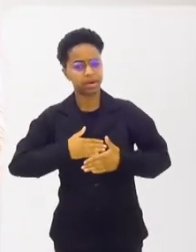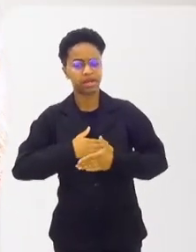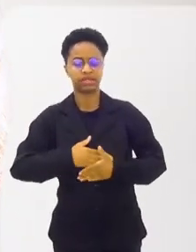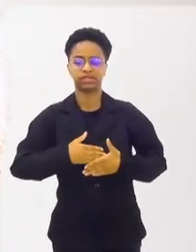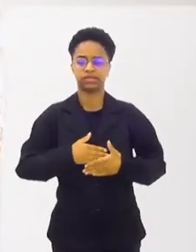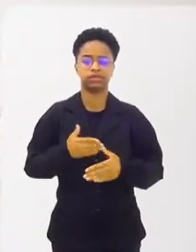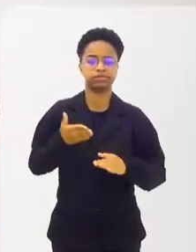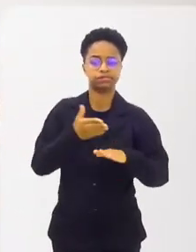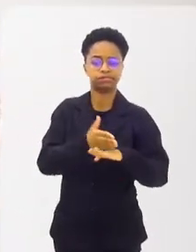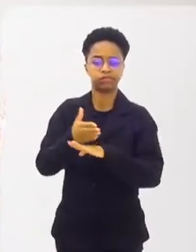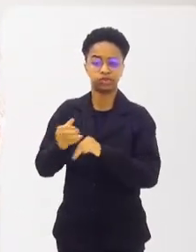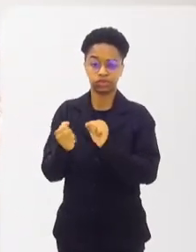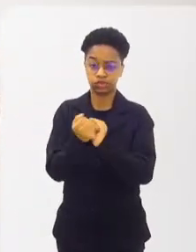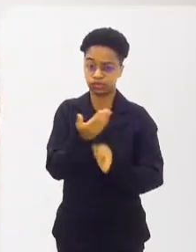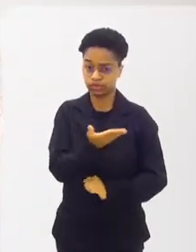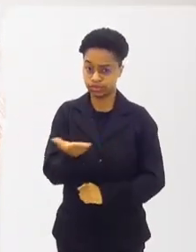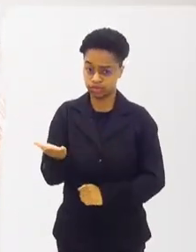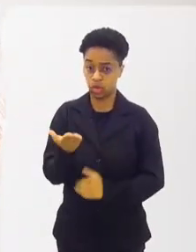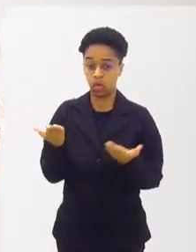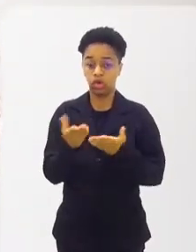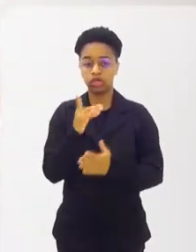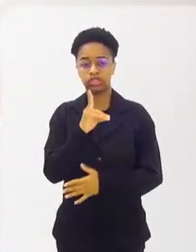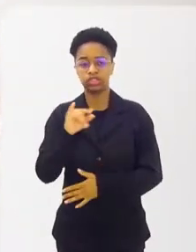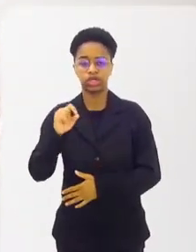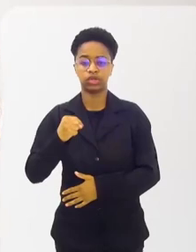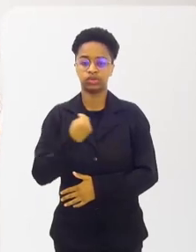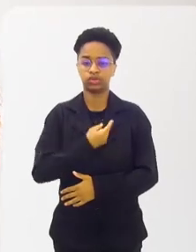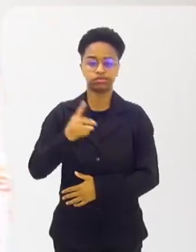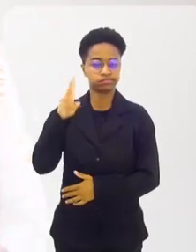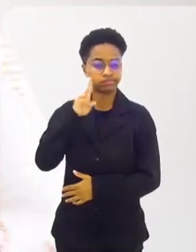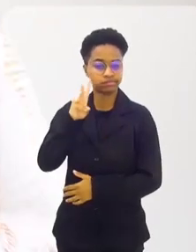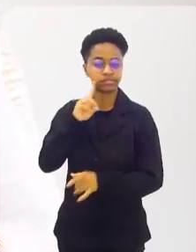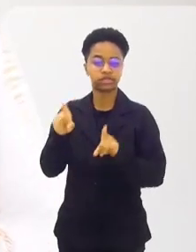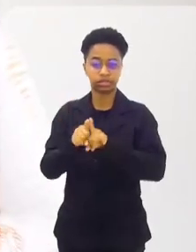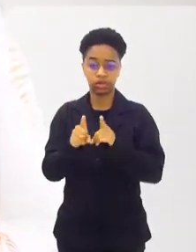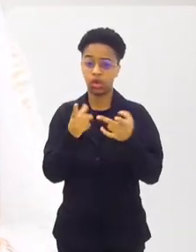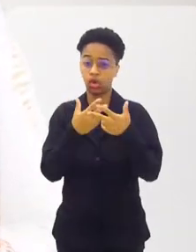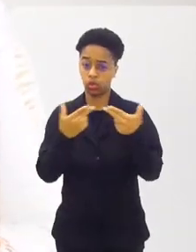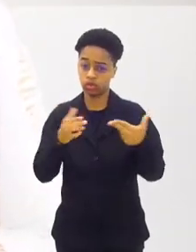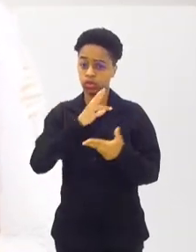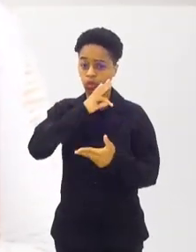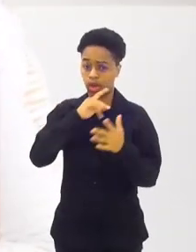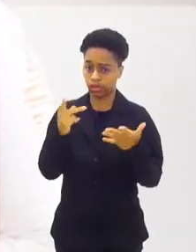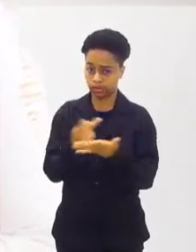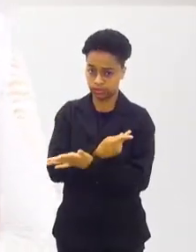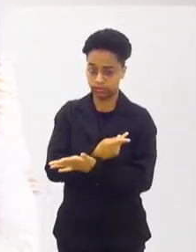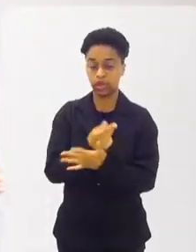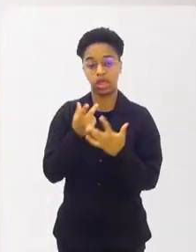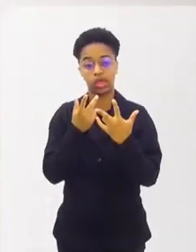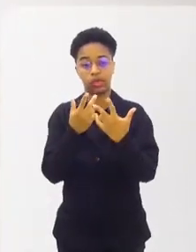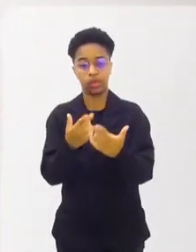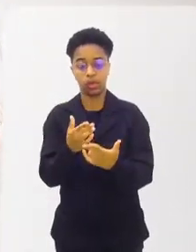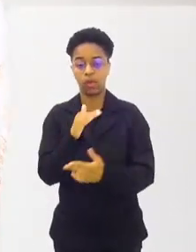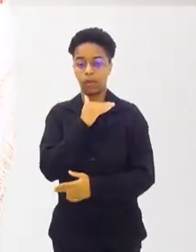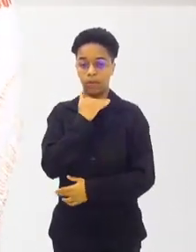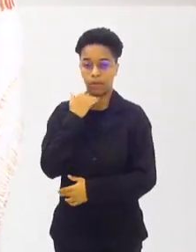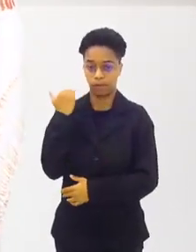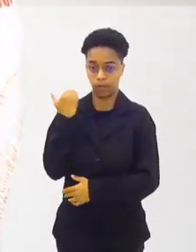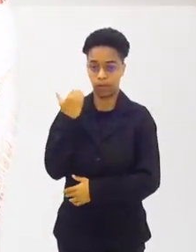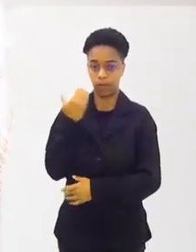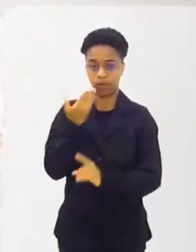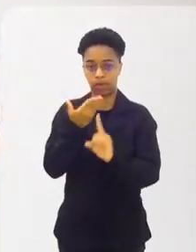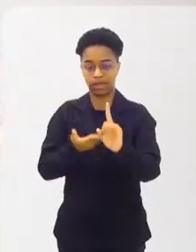é um prazer estar aqui com vocês. Essa é uma data que a gente rememora também tragédias, né? Como foi a